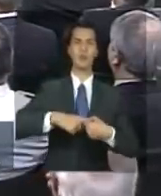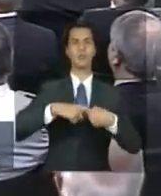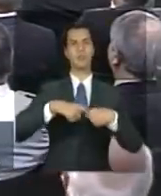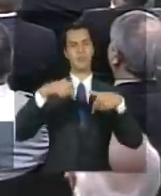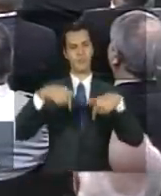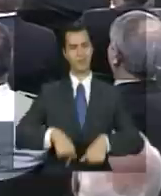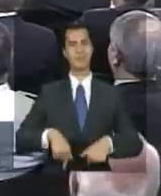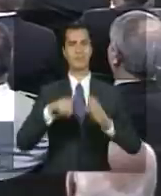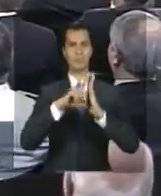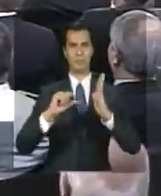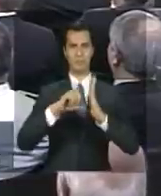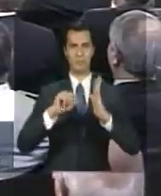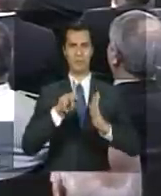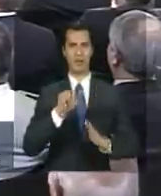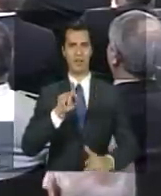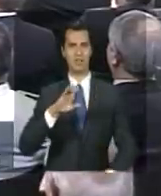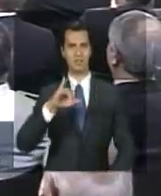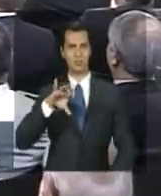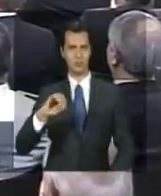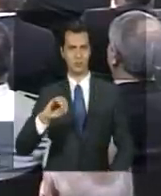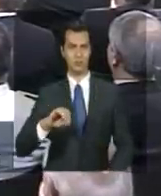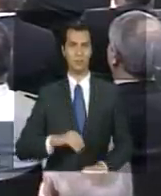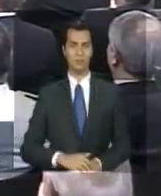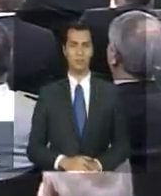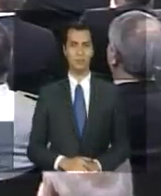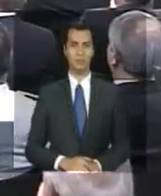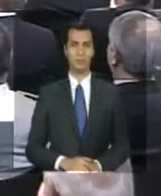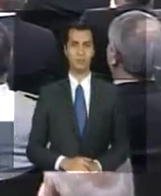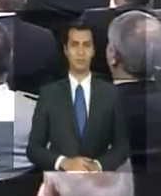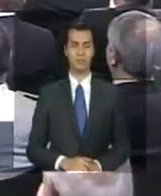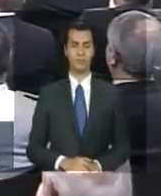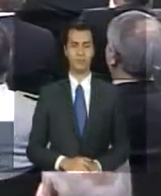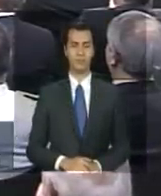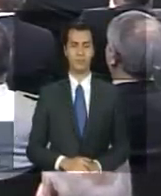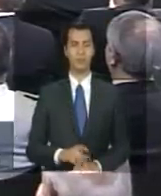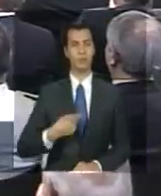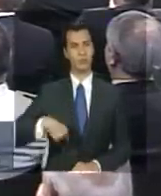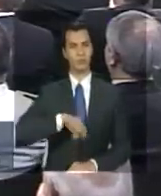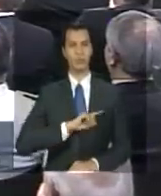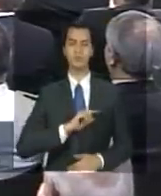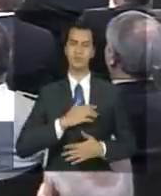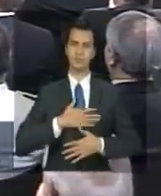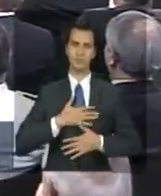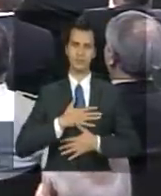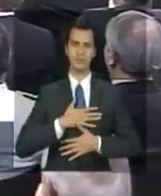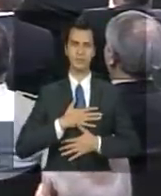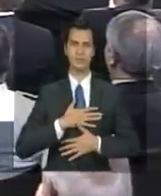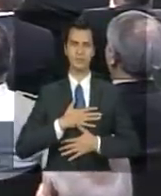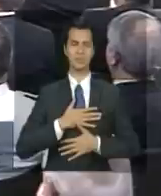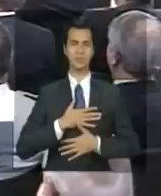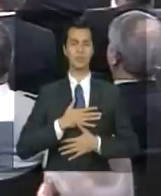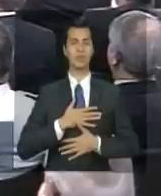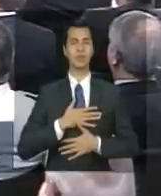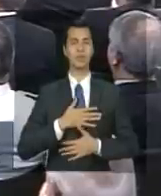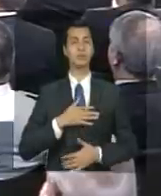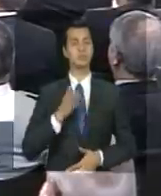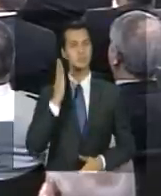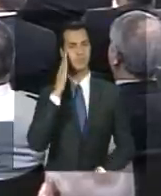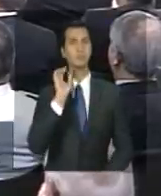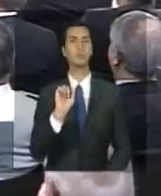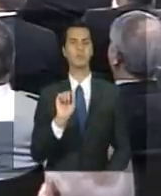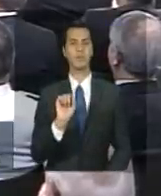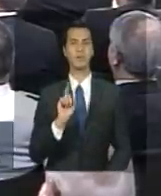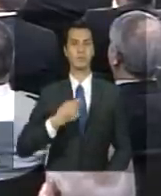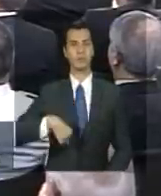Palácio do Planalto. Nós, de fato, somos, com o passar do tempo, sabe, Raup? A gente